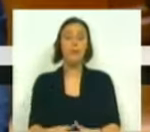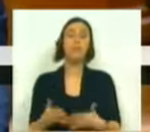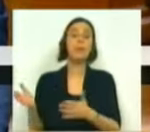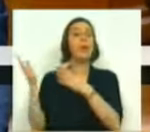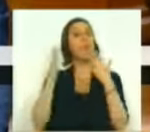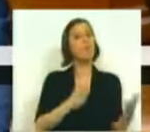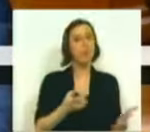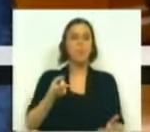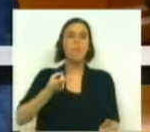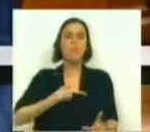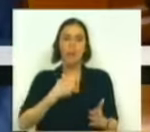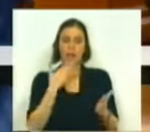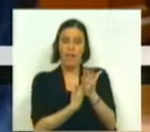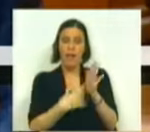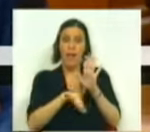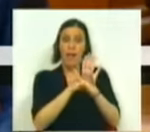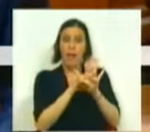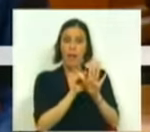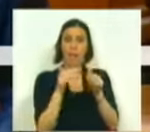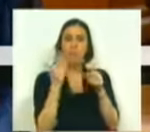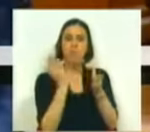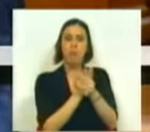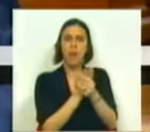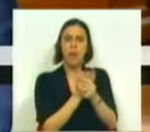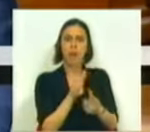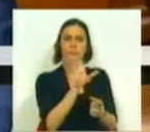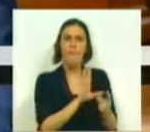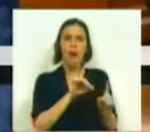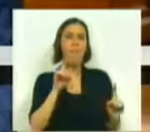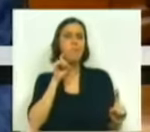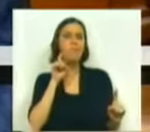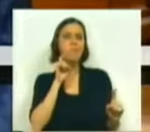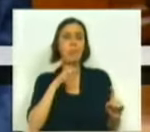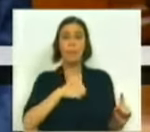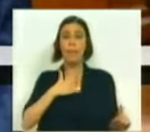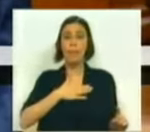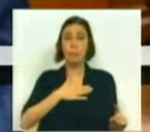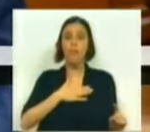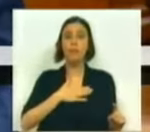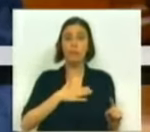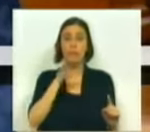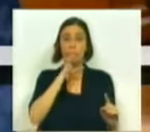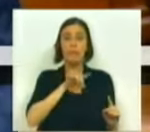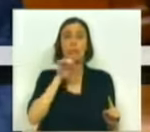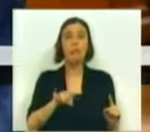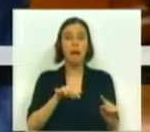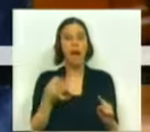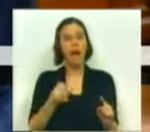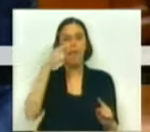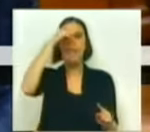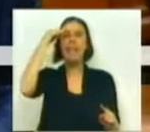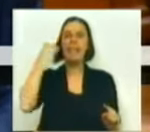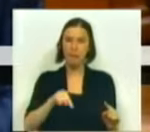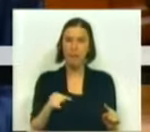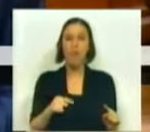Por outro lado, temos de dotar a legislação processual, de mecanismos de salvaguarda das empresas, quando estas, apesar das